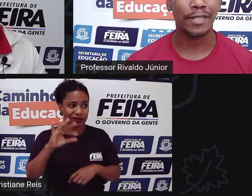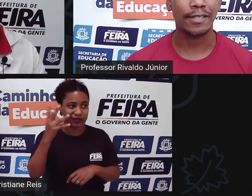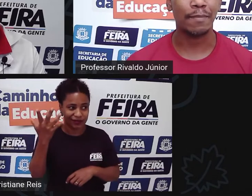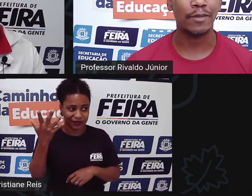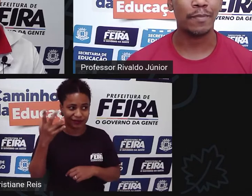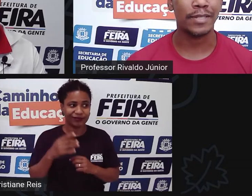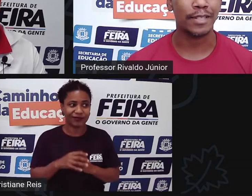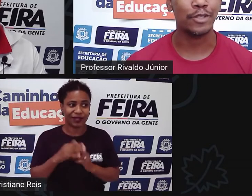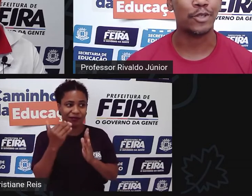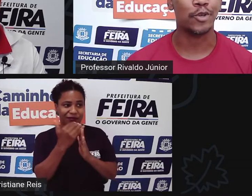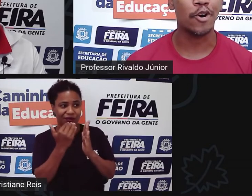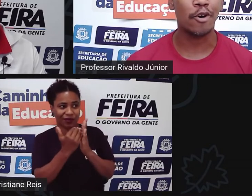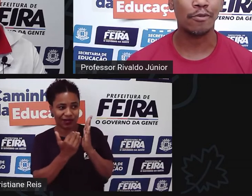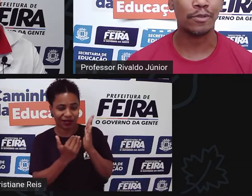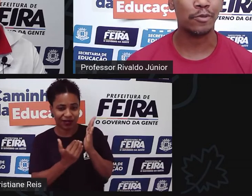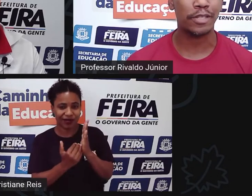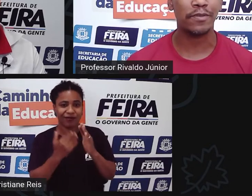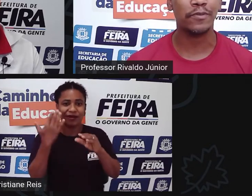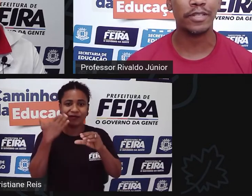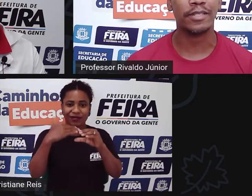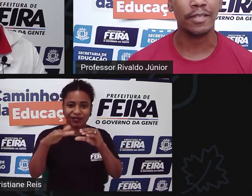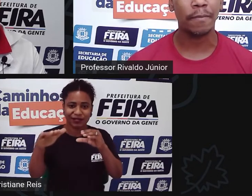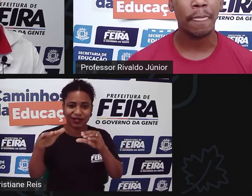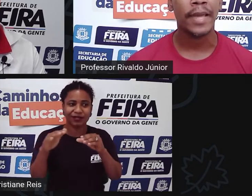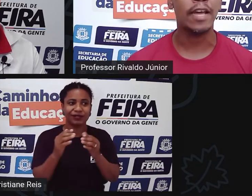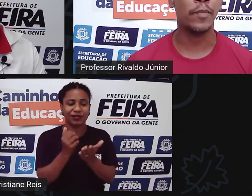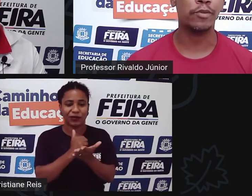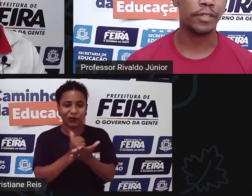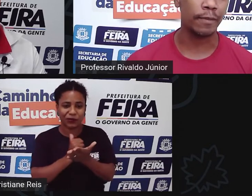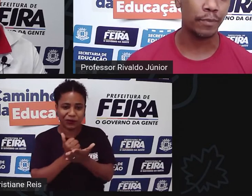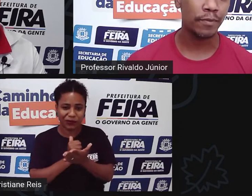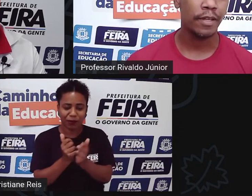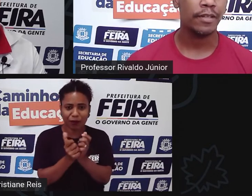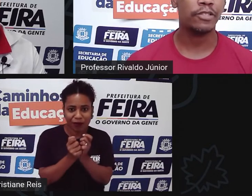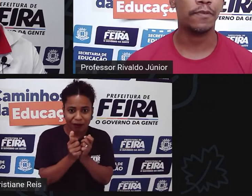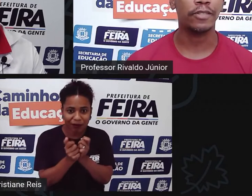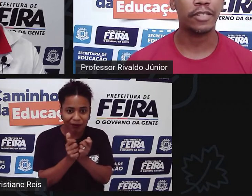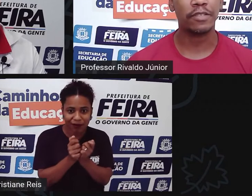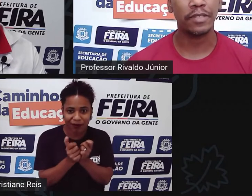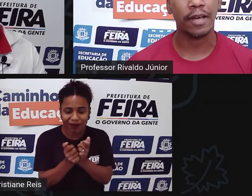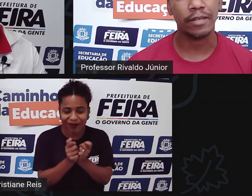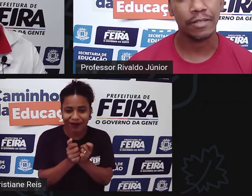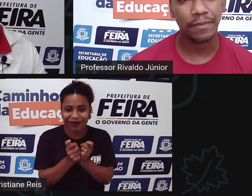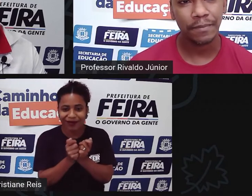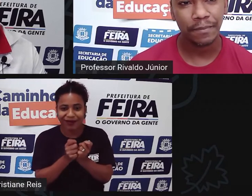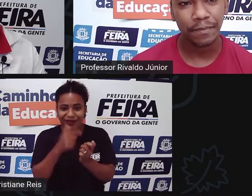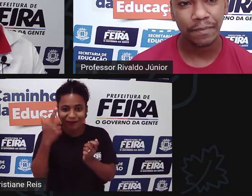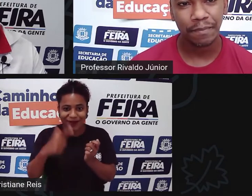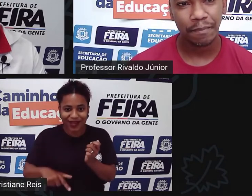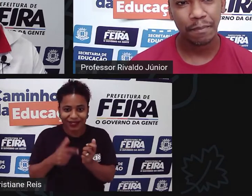programas recebendo mensagem de jogos tudo isso influencia e aumenta o tempo de falta de atividade